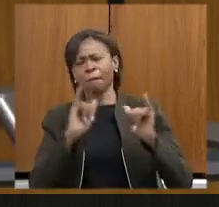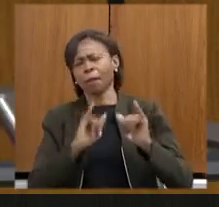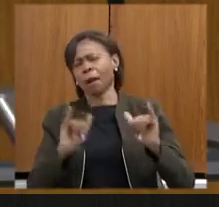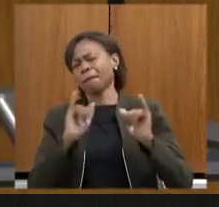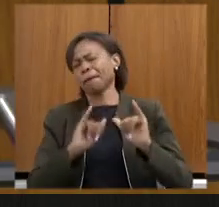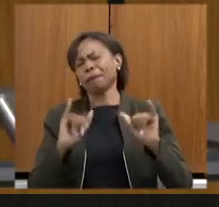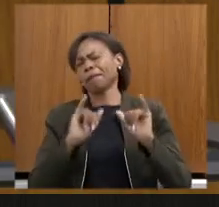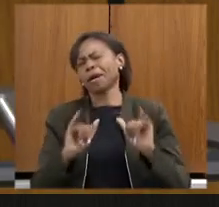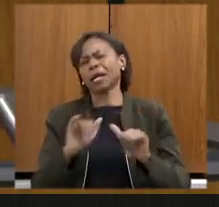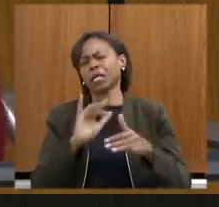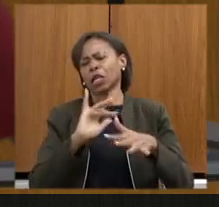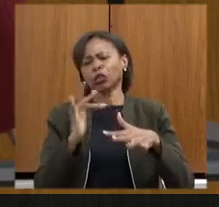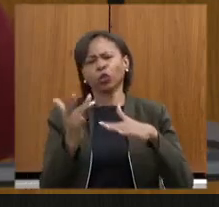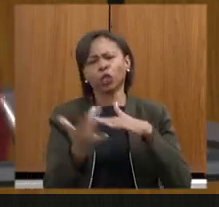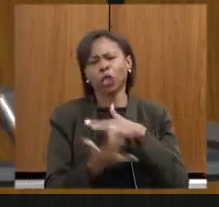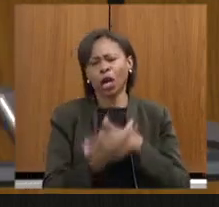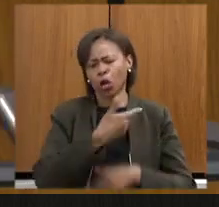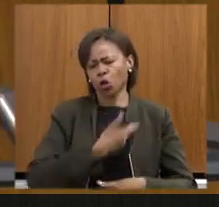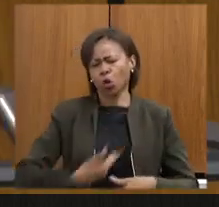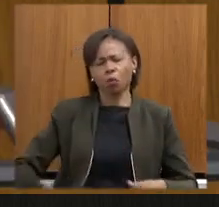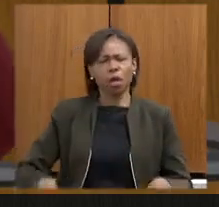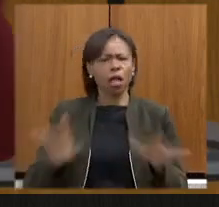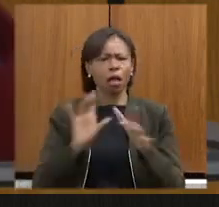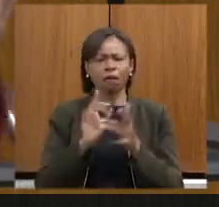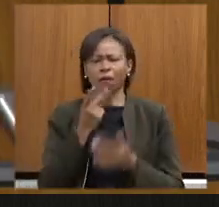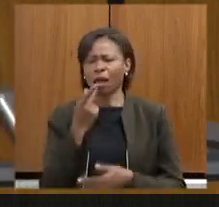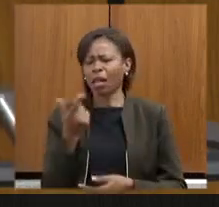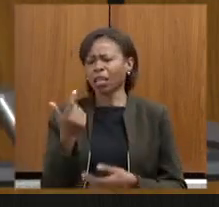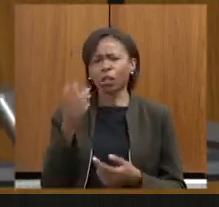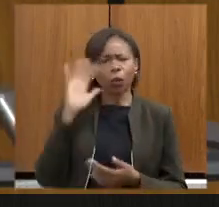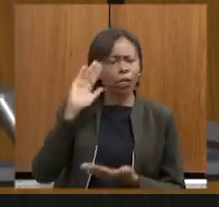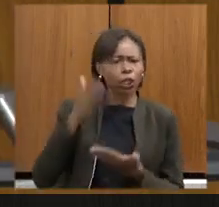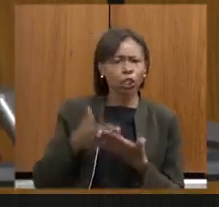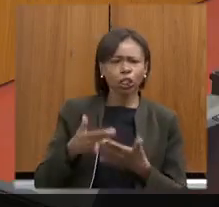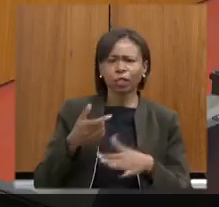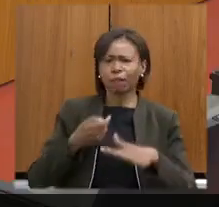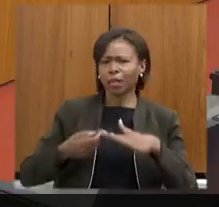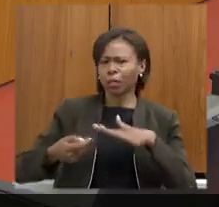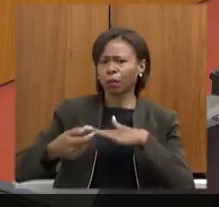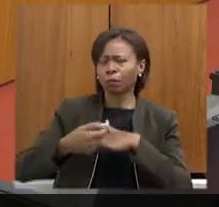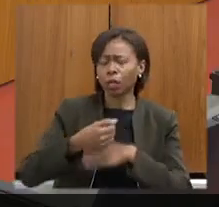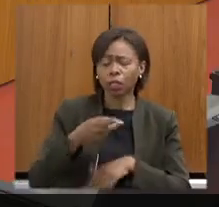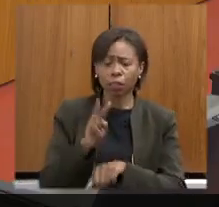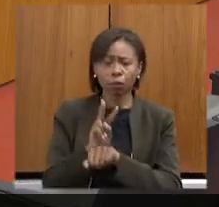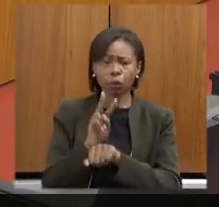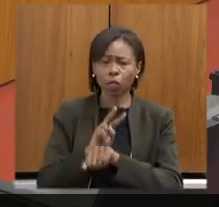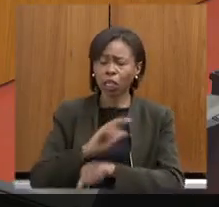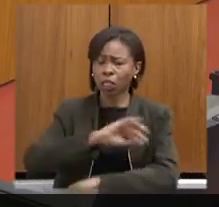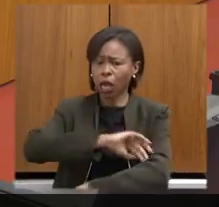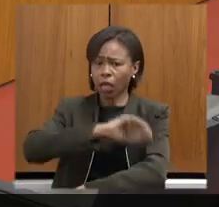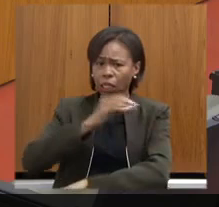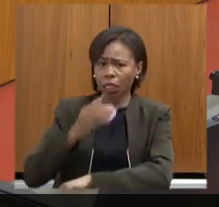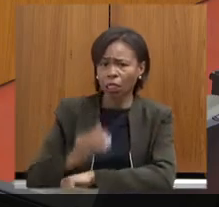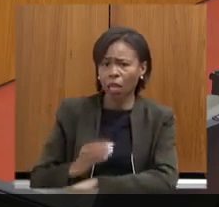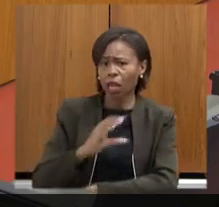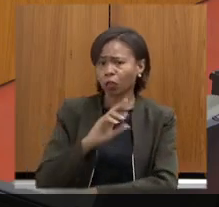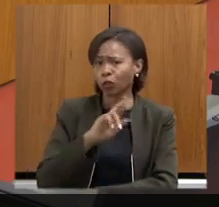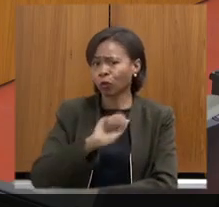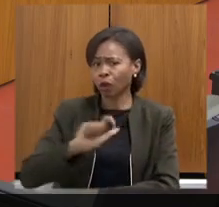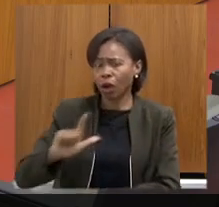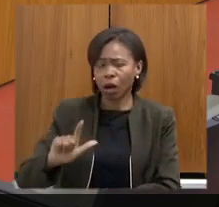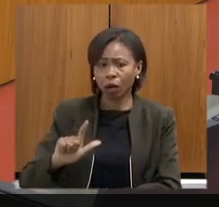suas redes está dizendo não acredite em fake news o governo está protegendo a Serra do Curral a proteção é a